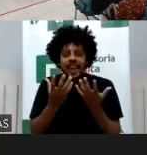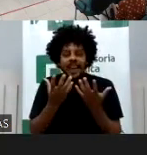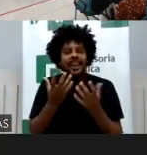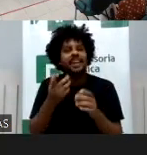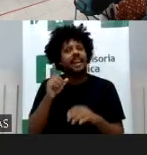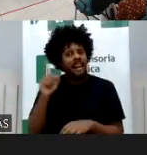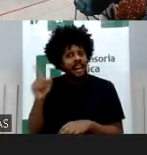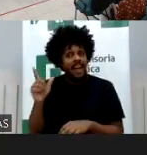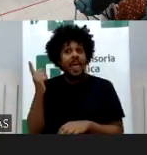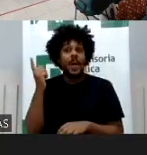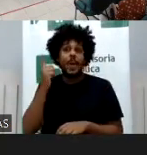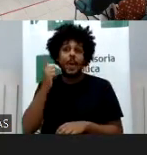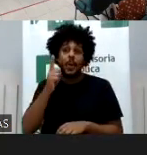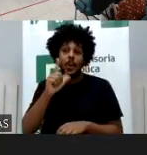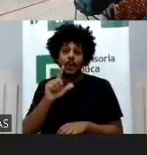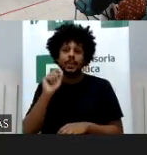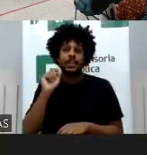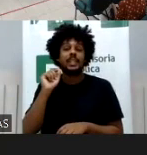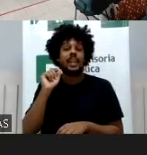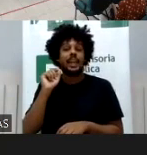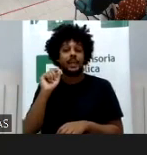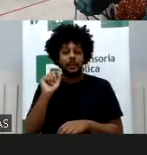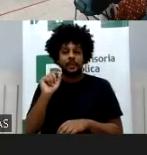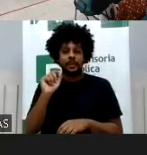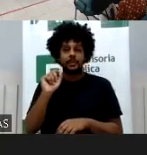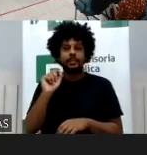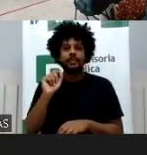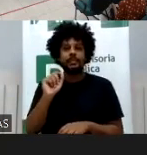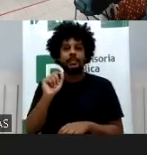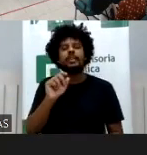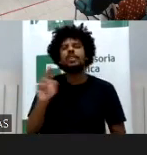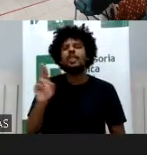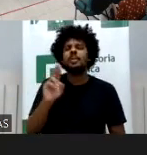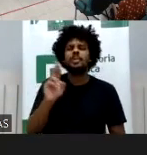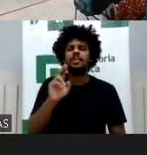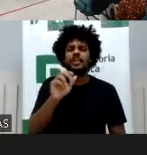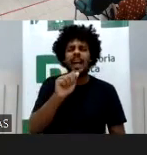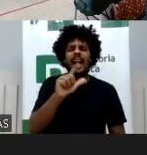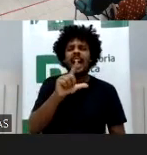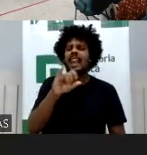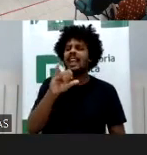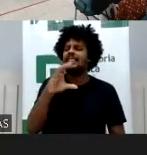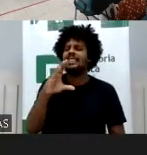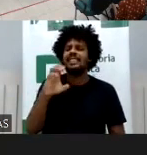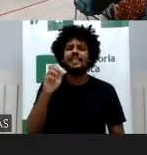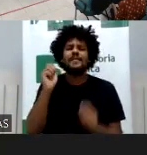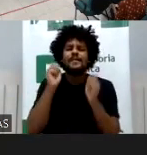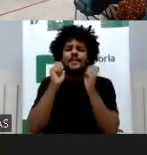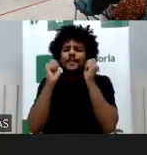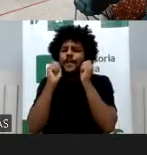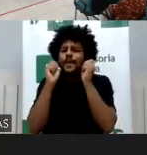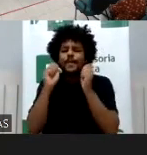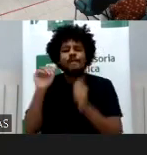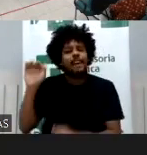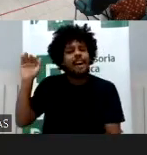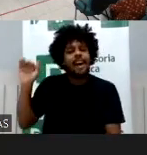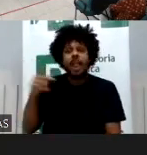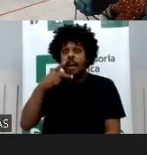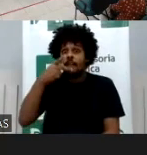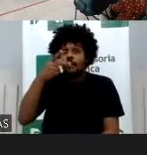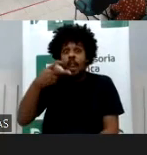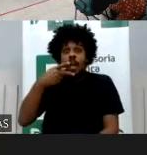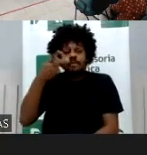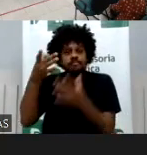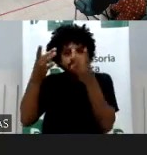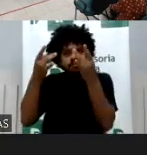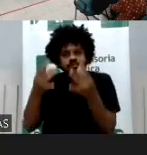Banco Bradesco, né, eu acho, Itaú, Alice, uma fofa, né, é um fenômeno, a menina falando tão explicadinho, quem